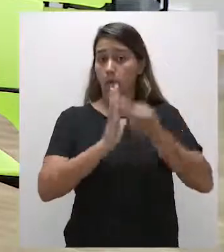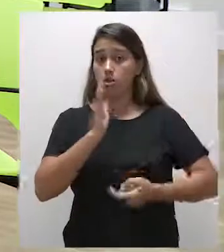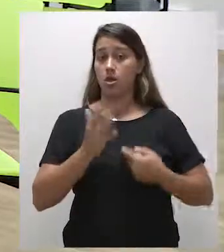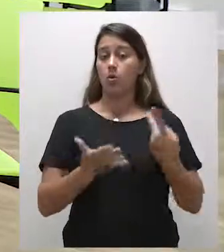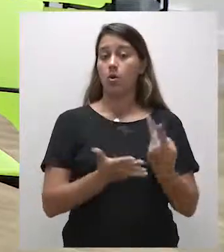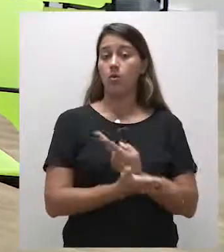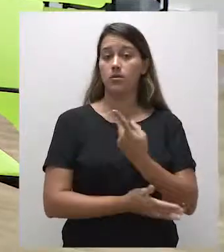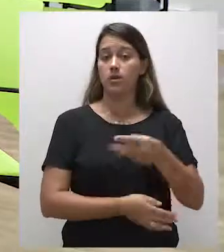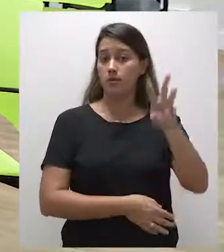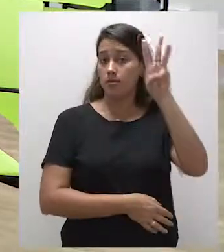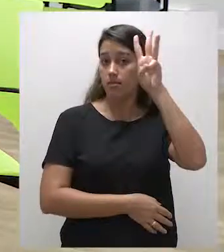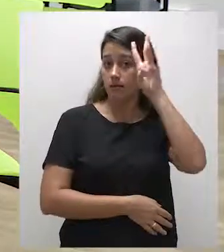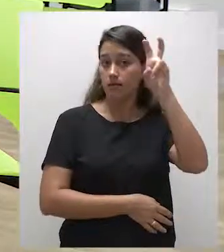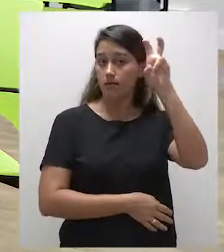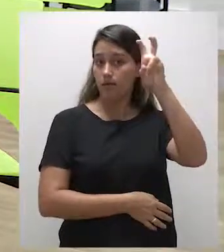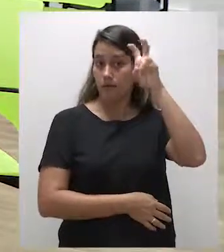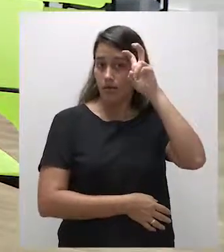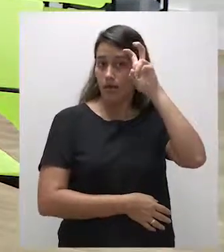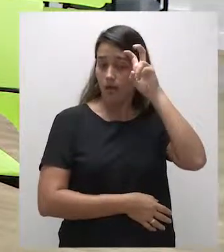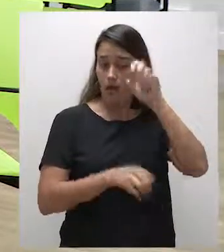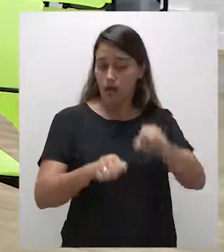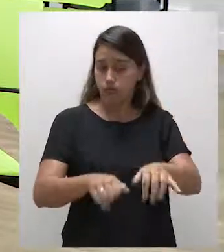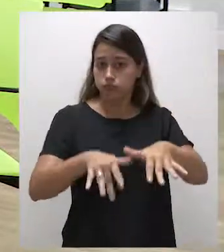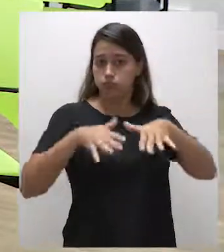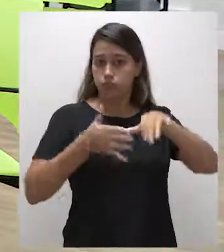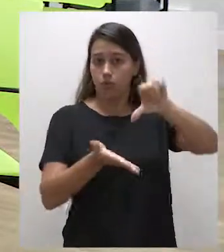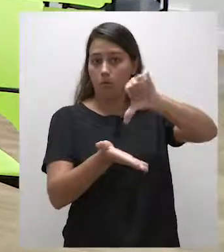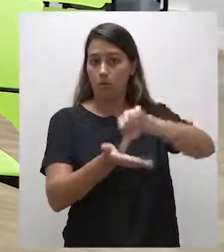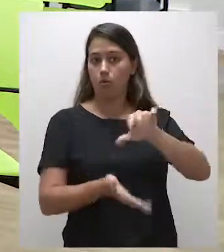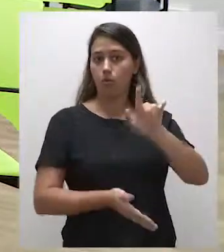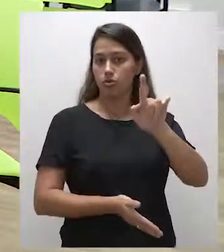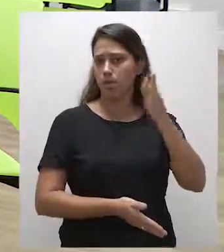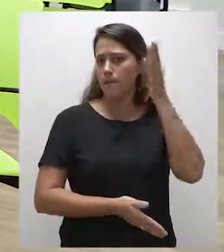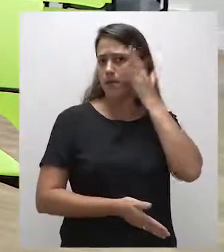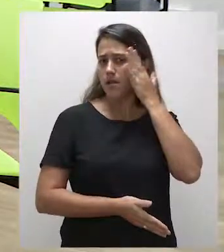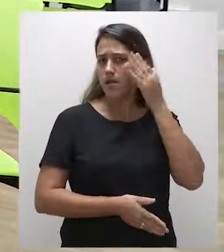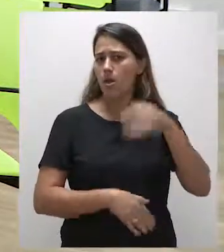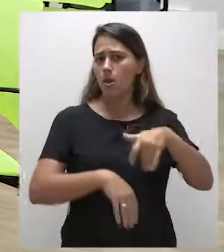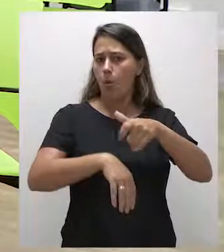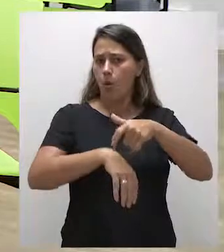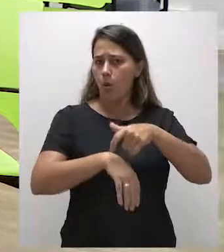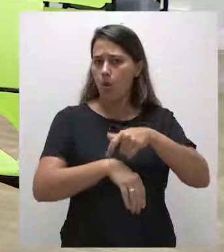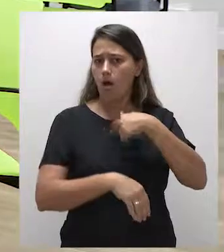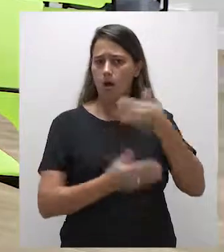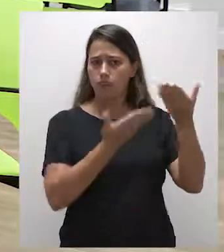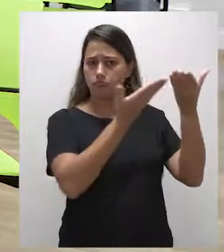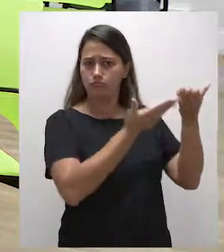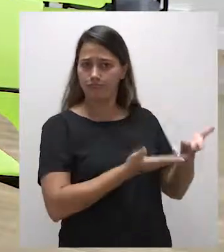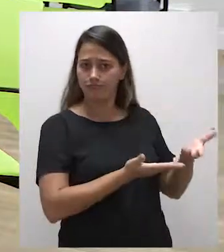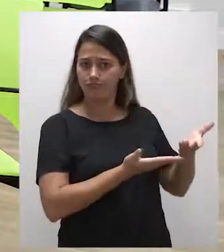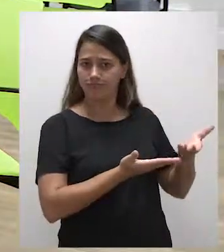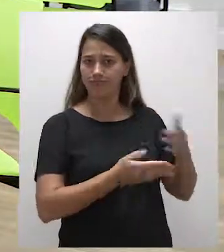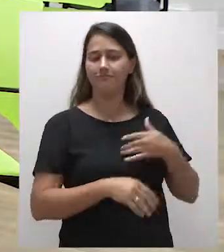terças e quintas no auditório do Bloco G e confira os horários que aparecerão aqui na tela. Então, não fique de fora.